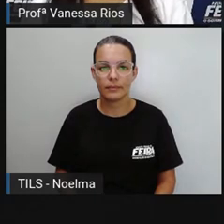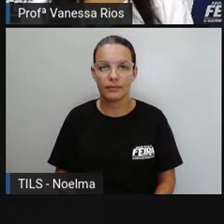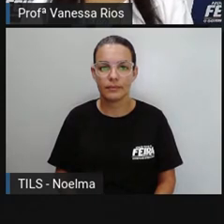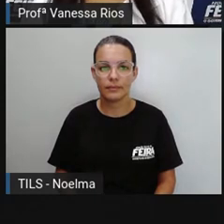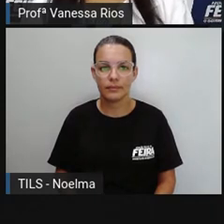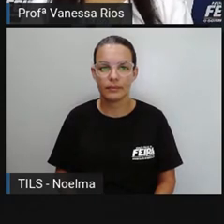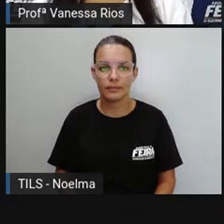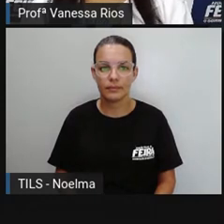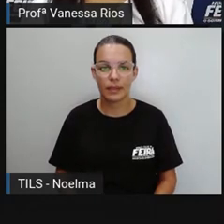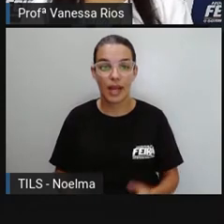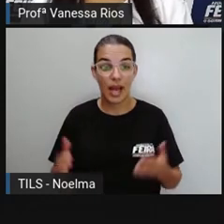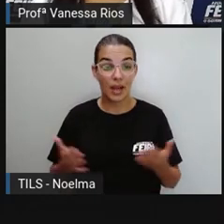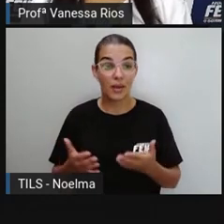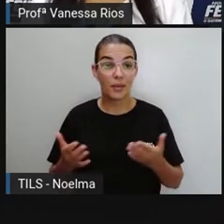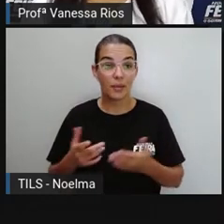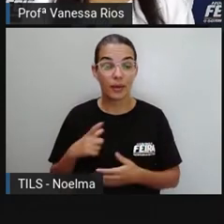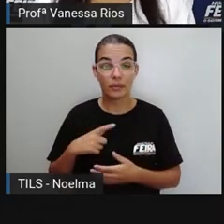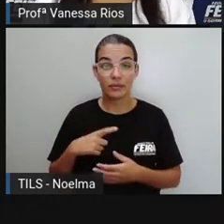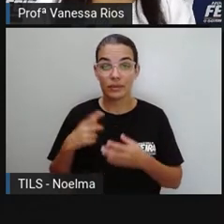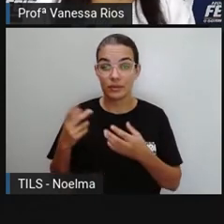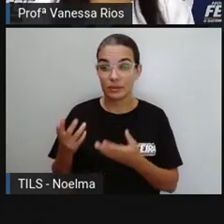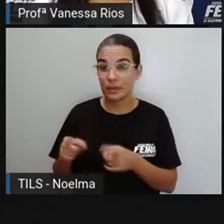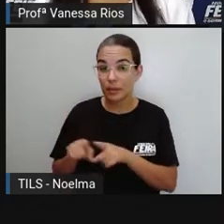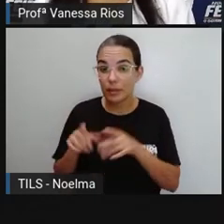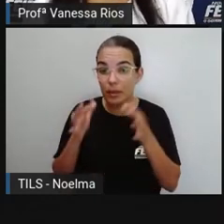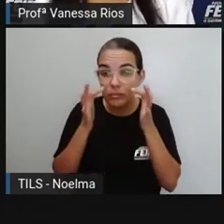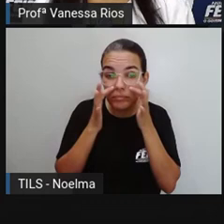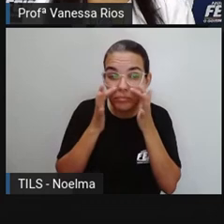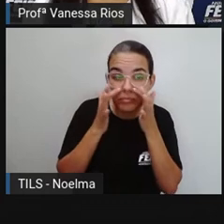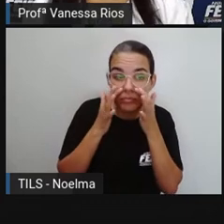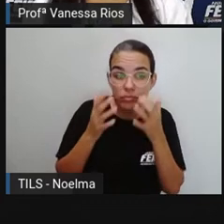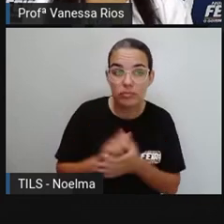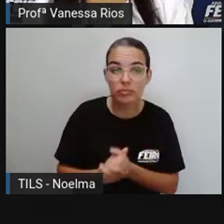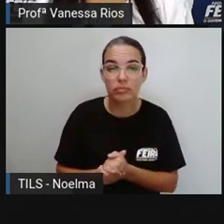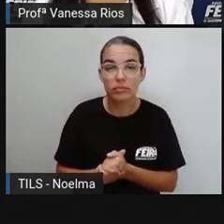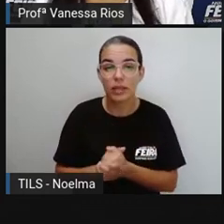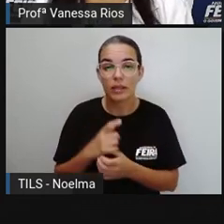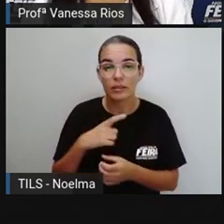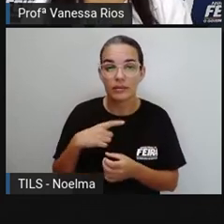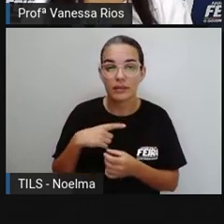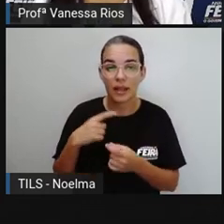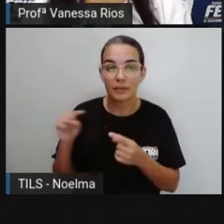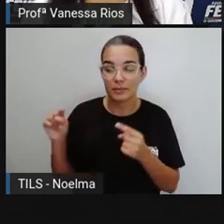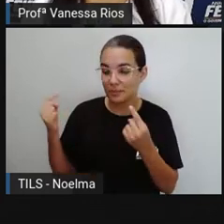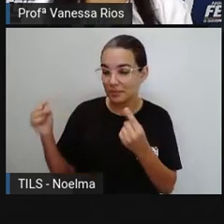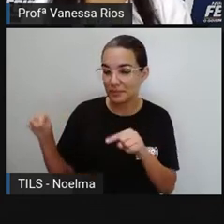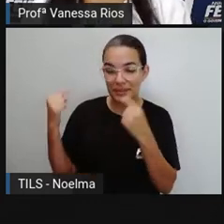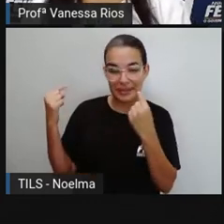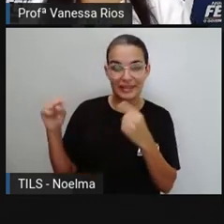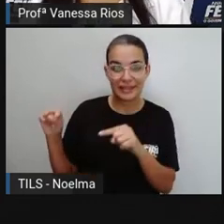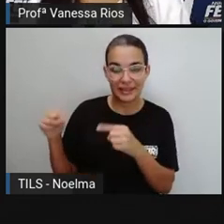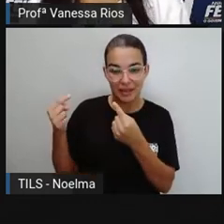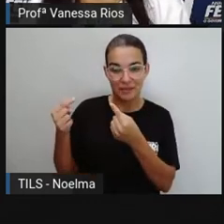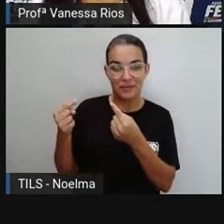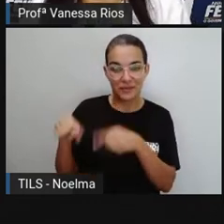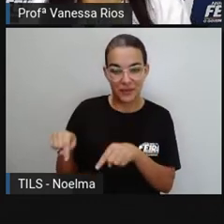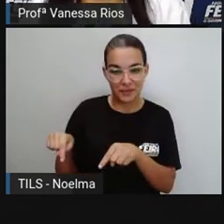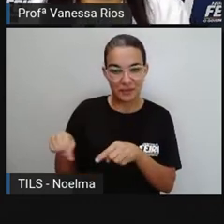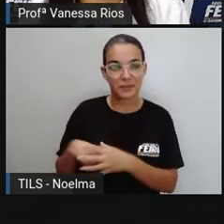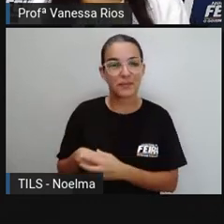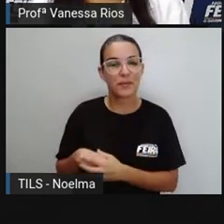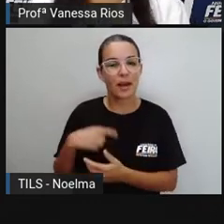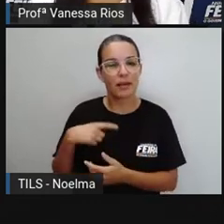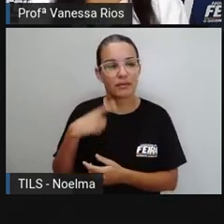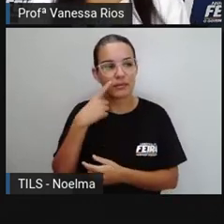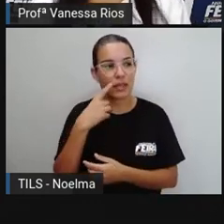E agora a Pró tem aí uma observação, não é? É um desafio para a gente observar a acentuação em algumas